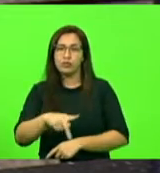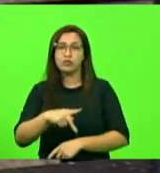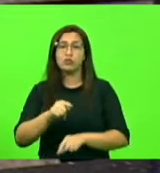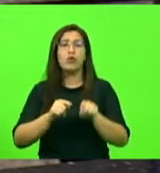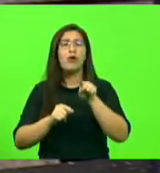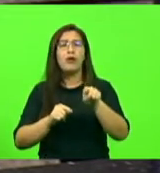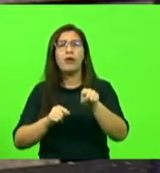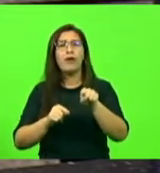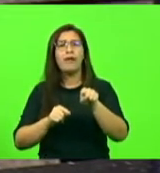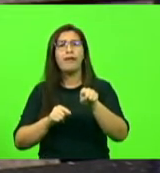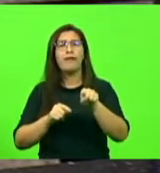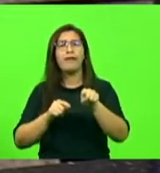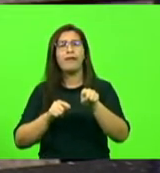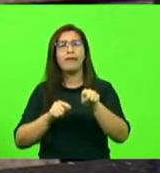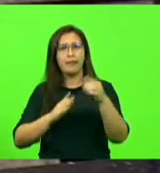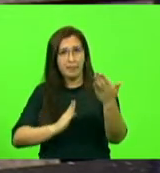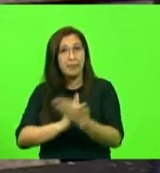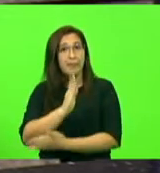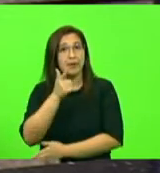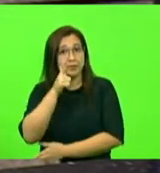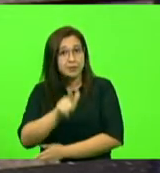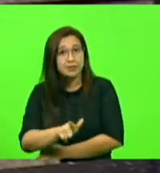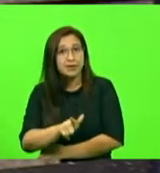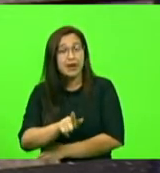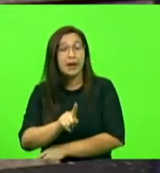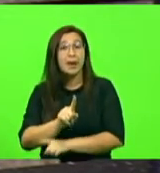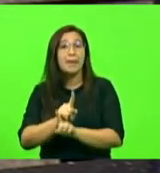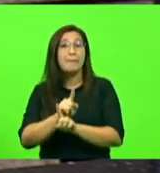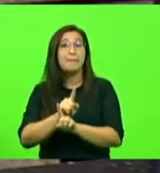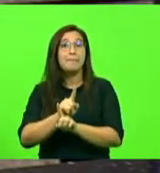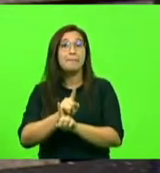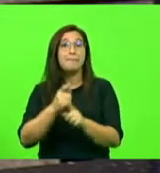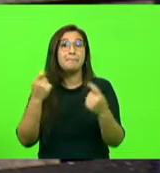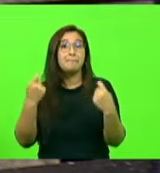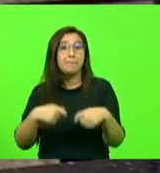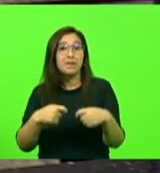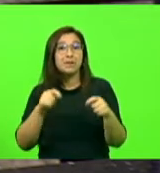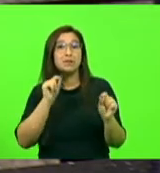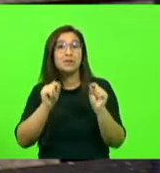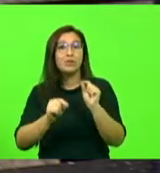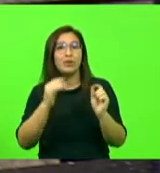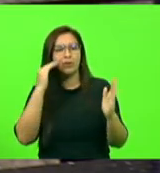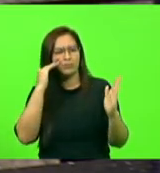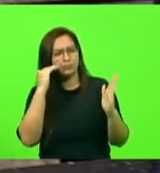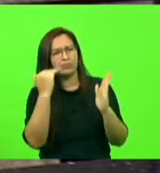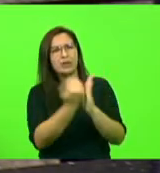deparou que passou e que precisava entrar na nova regra do esquema vacinal,